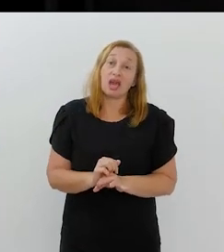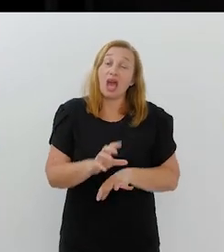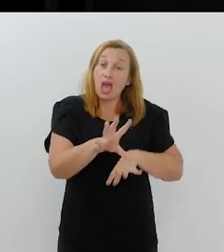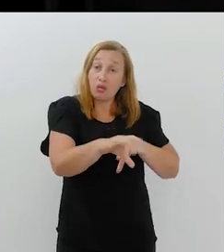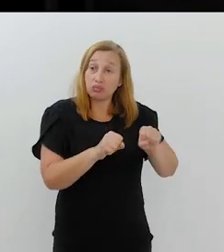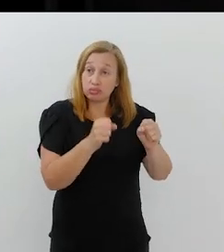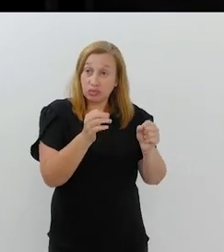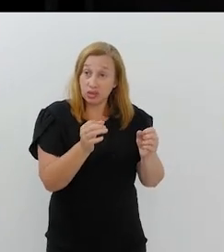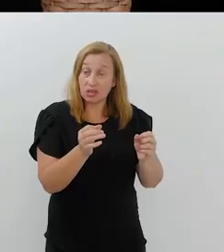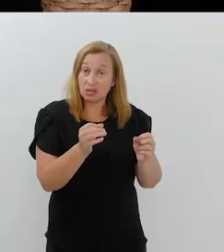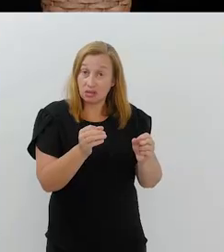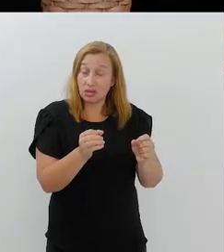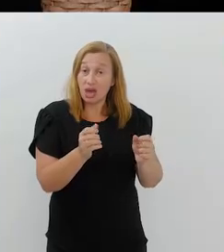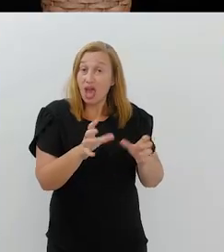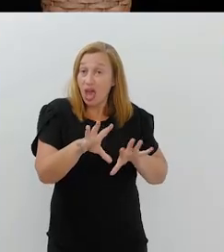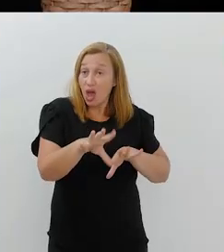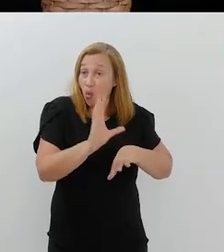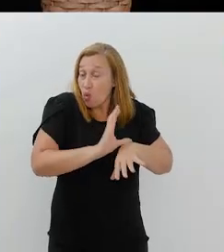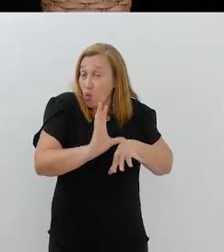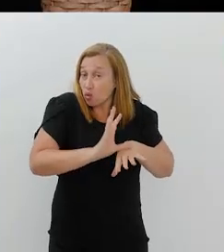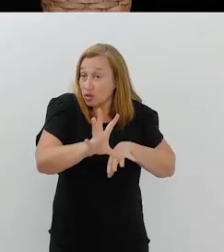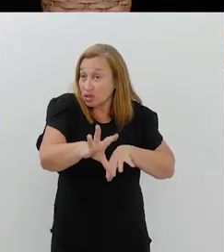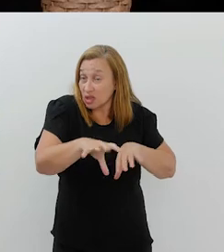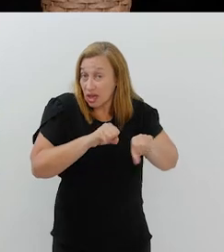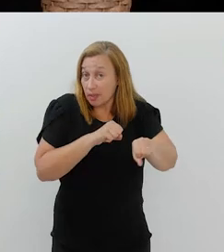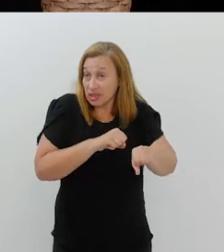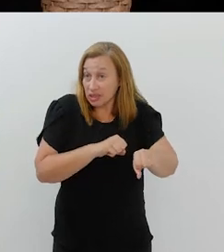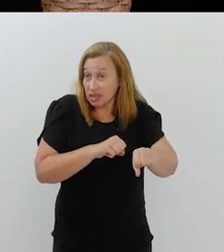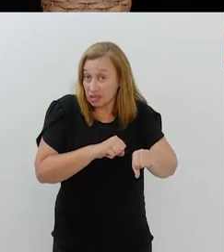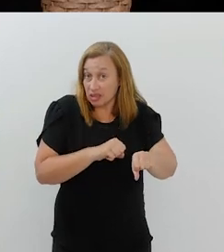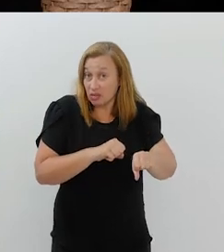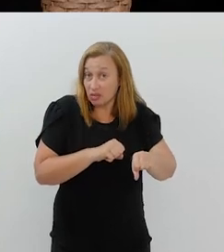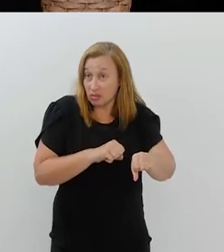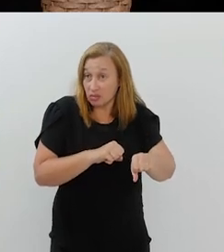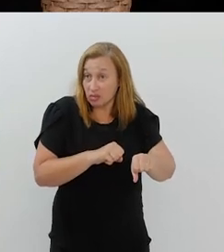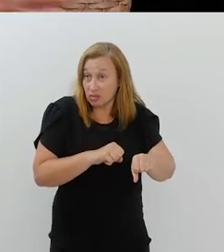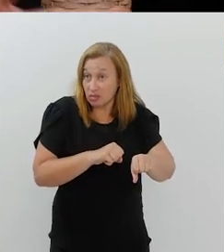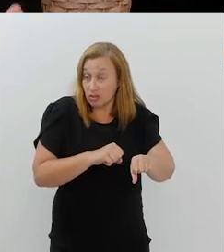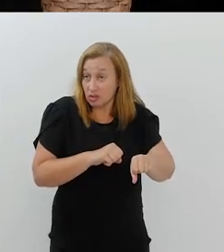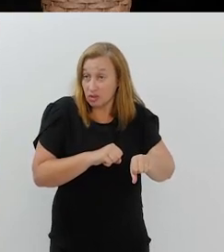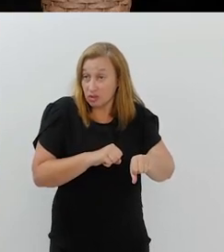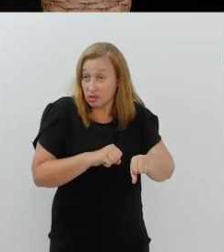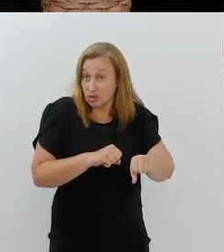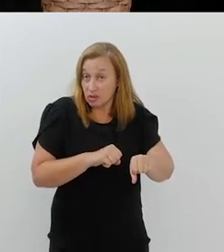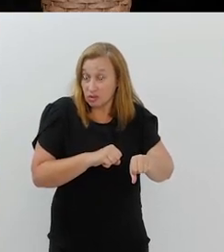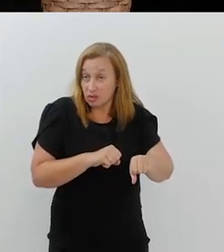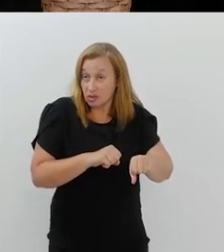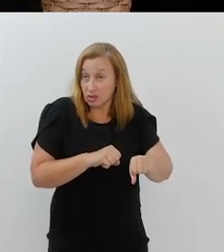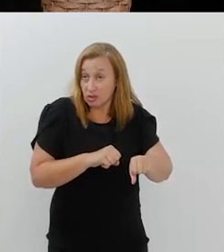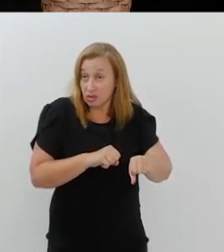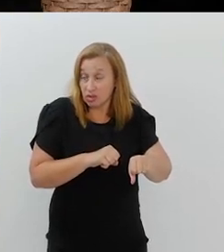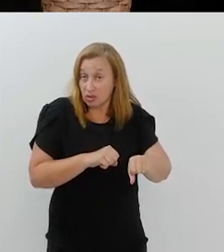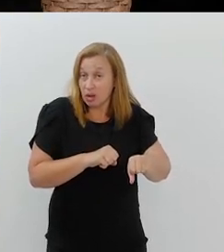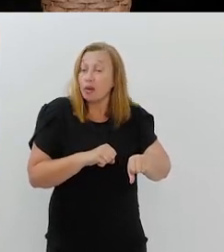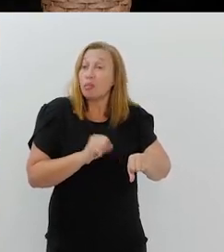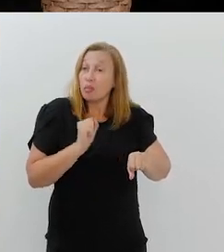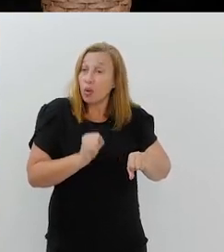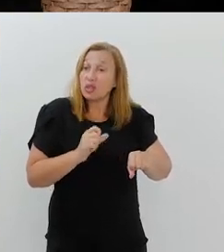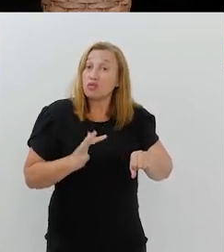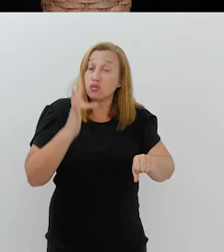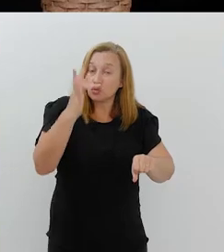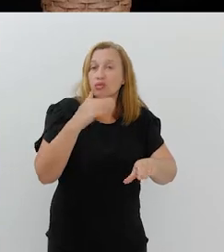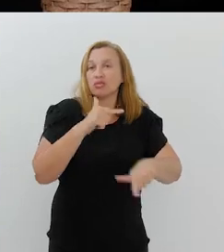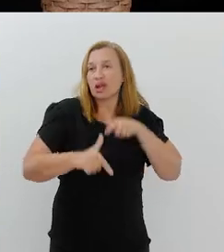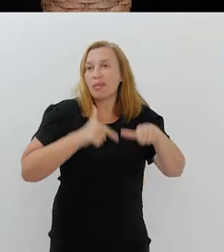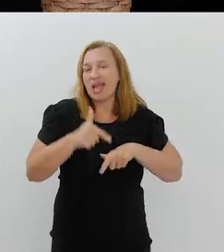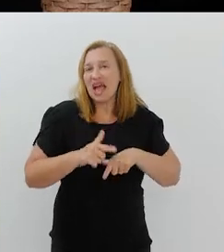e supletivo. Então, assim, não é para a pessoa tirar da rua e botar a pessoa para ficar lá. Não, gente. É